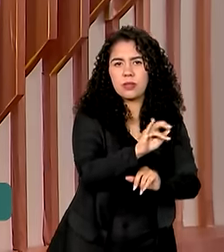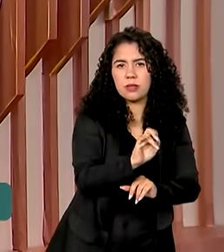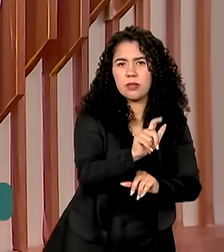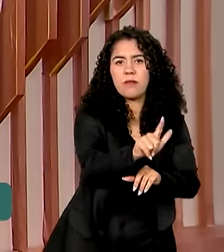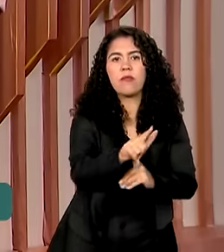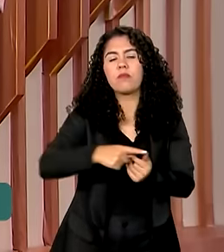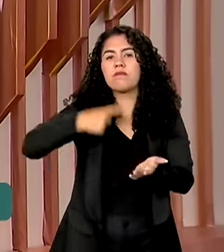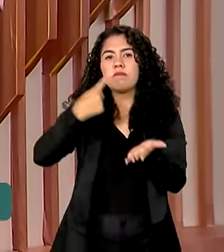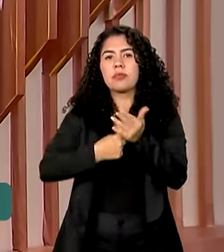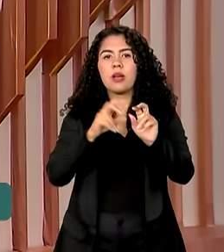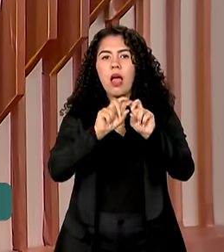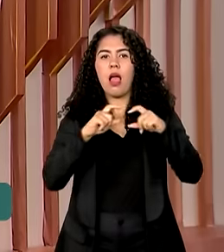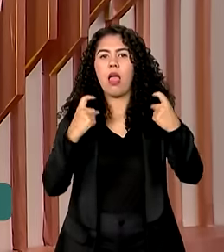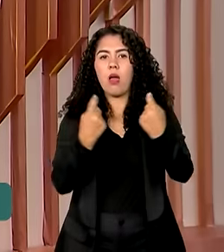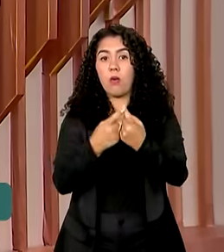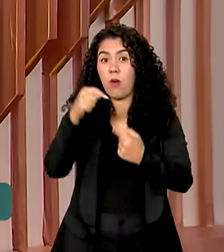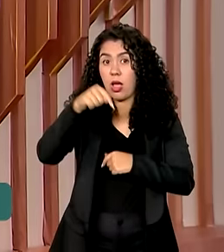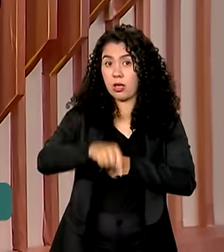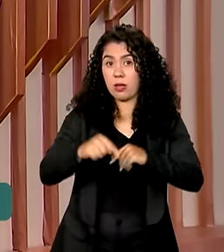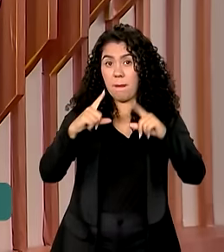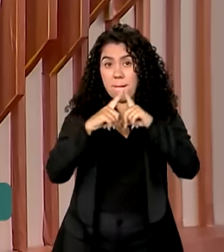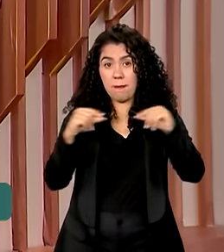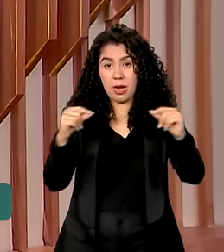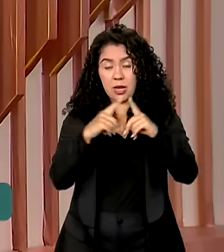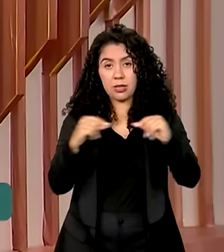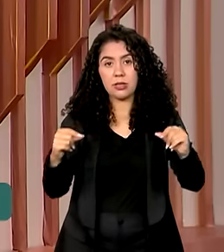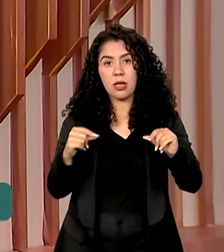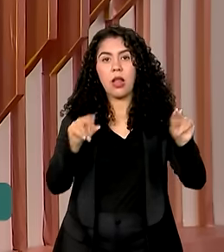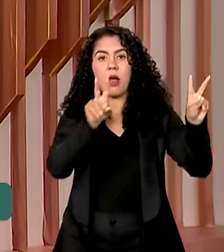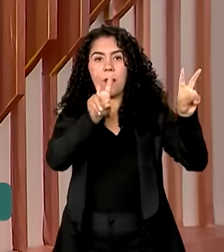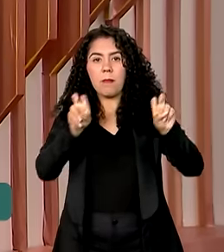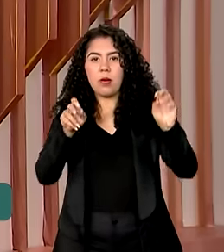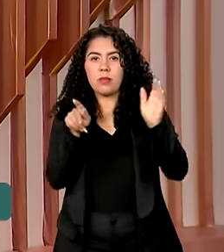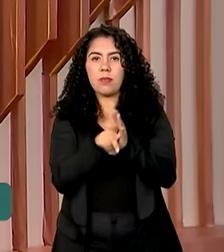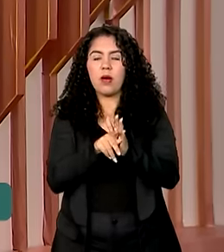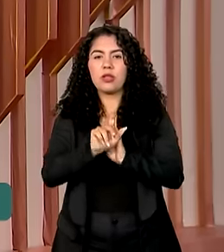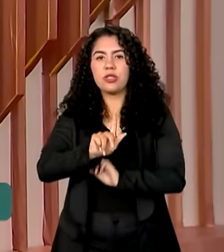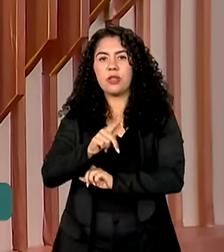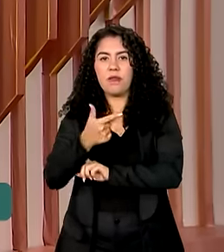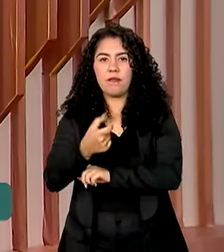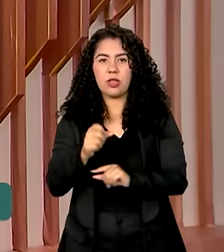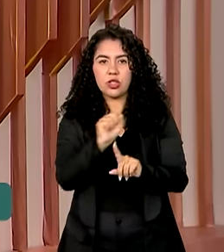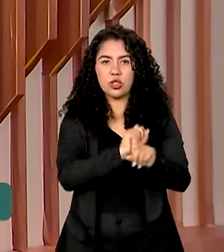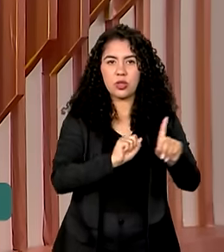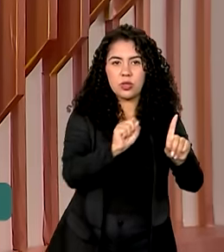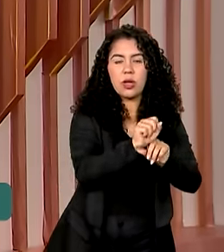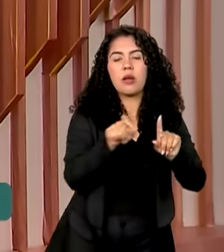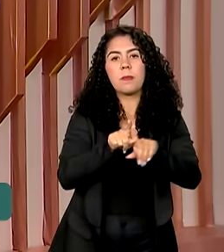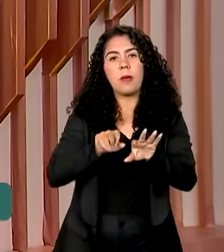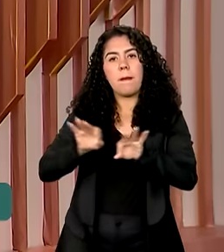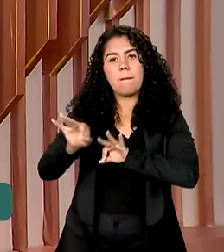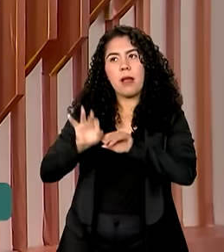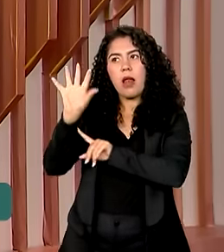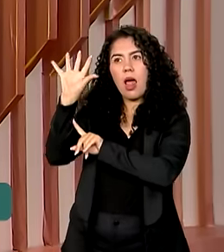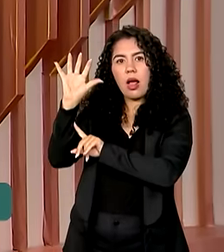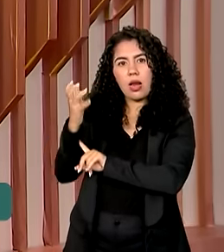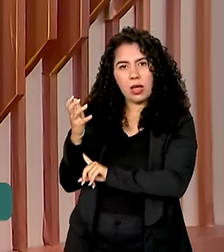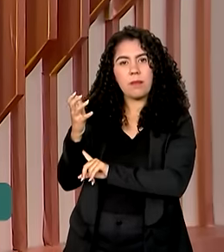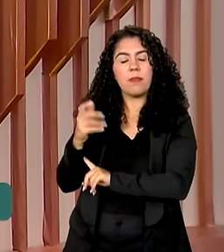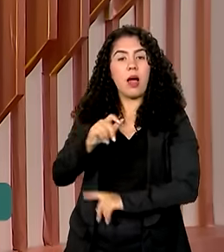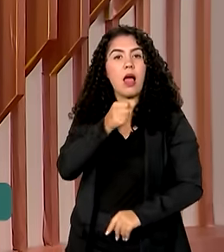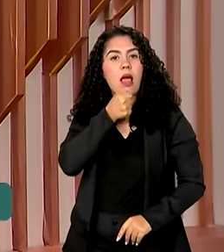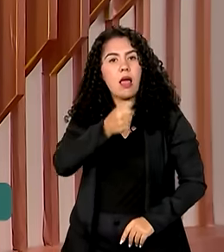reuniu em Brasília, na pauta temas como o G20 Social e o Plano Clima Participativo. O